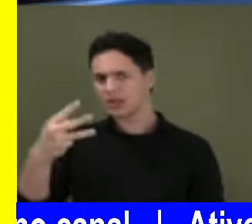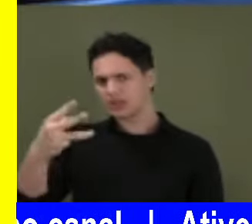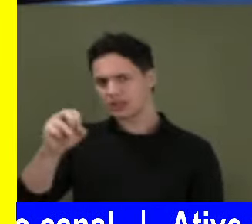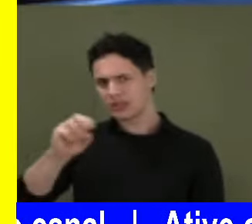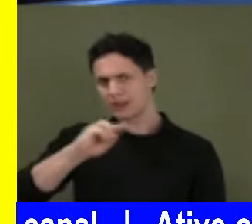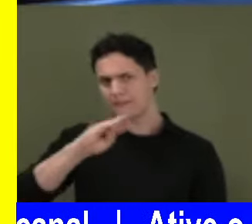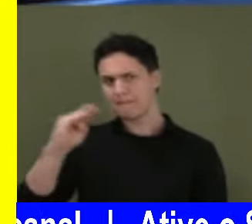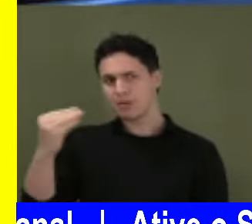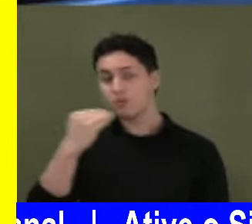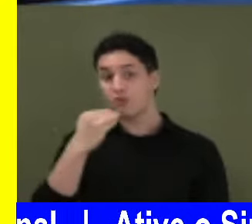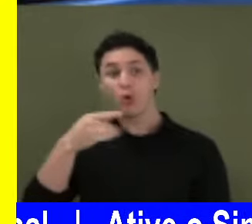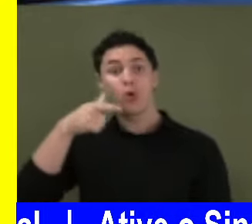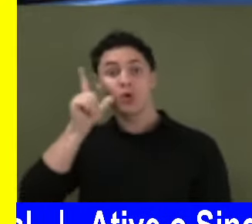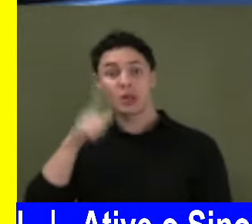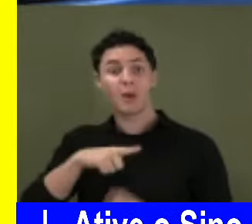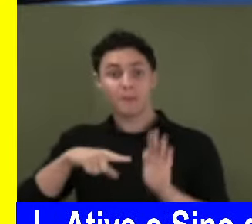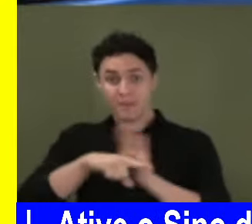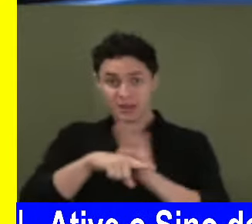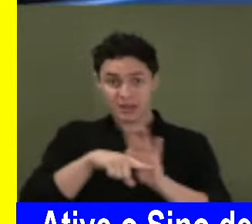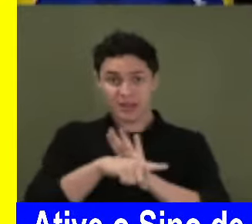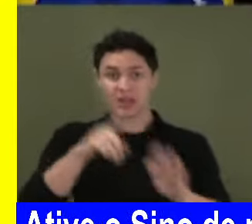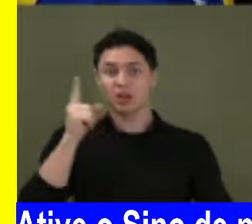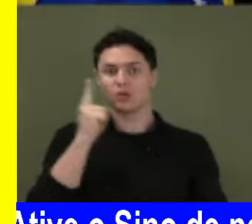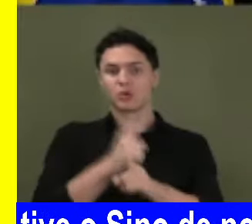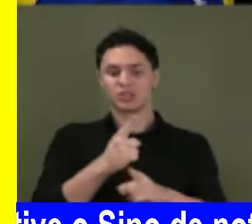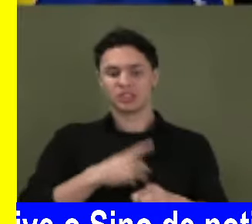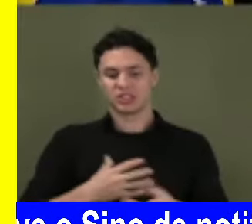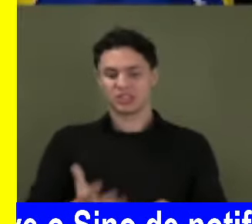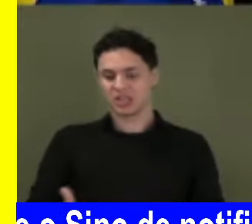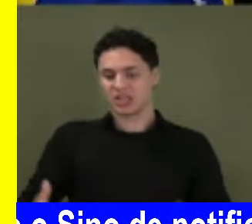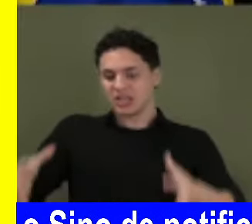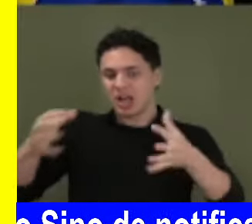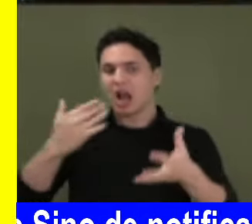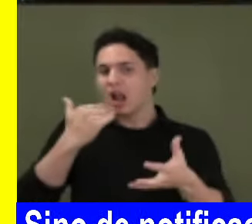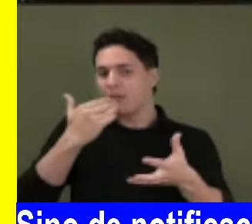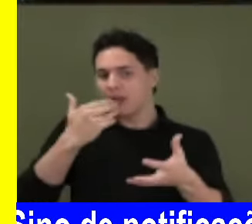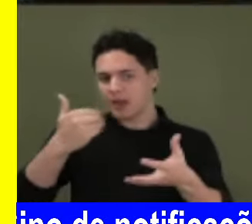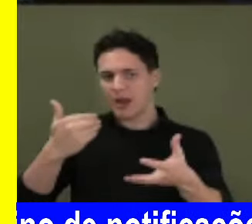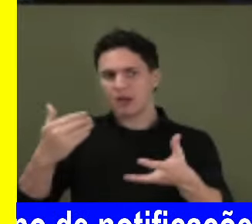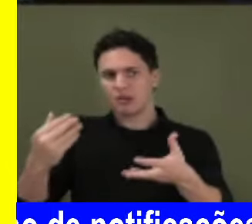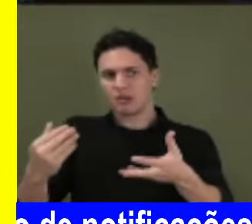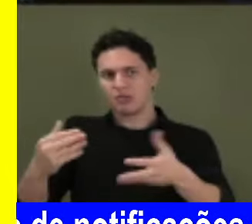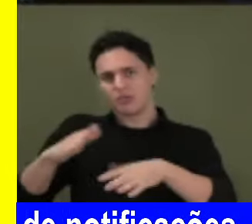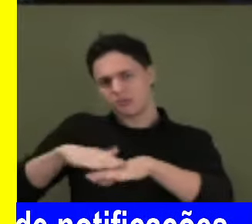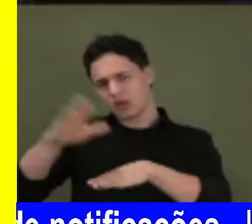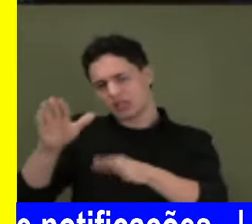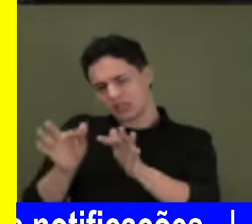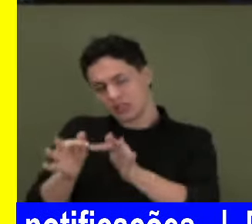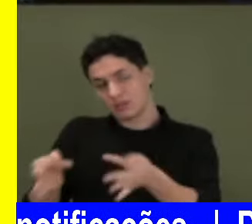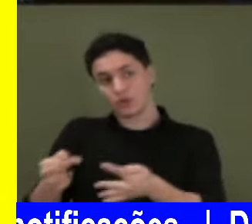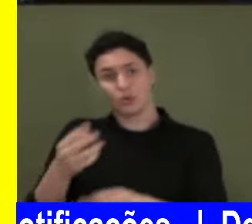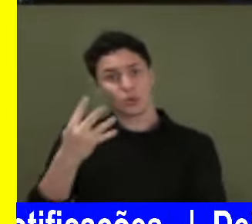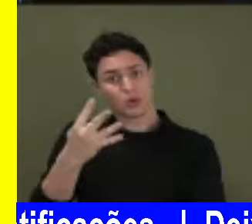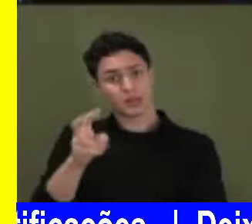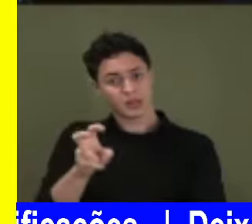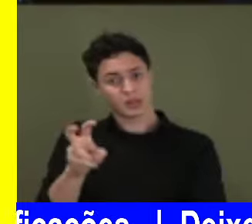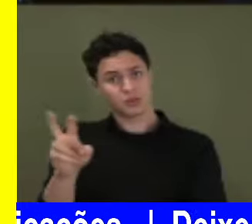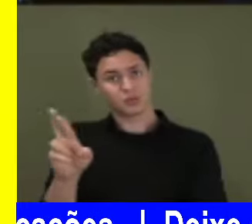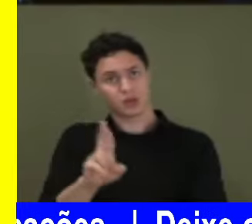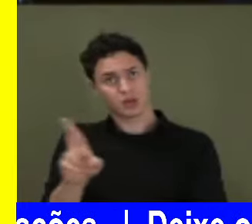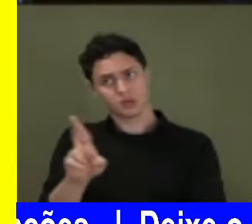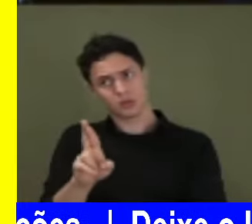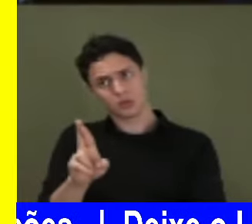ontem eu fiz pesquisa. Eu encontrei cestas básicas no Brasil, aqueles kits mais modestos, por 45 reais.